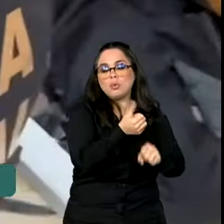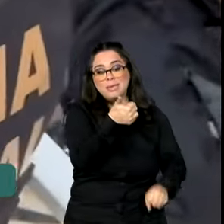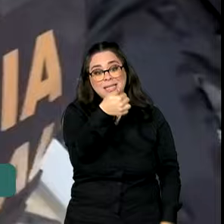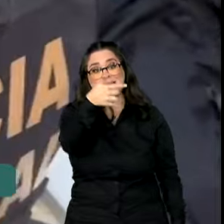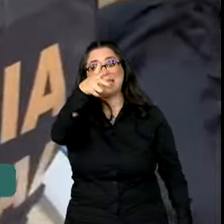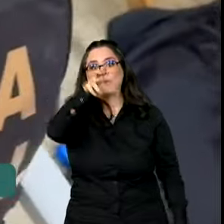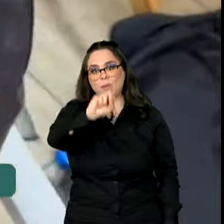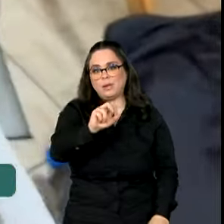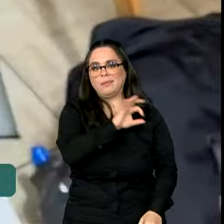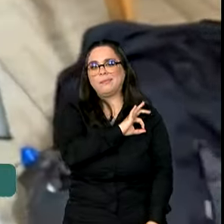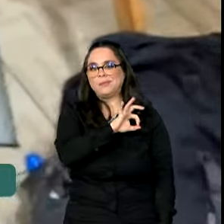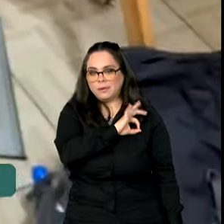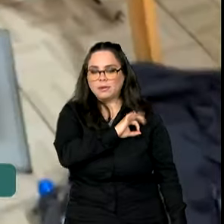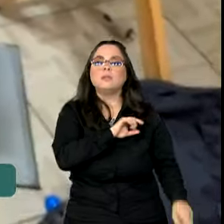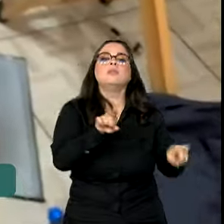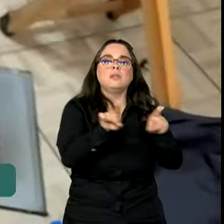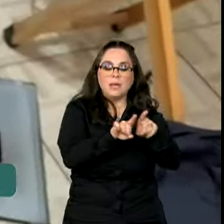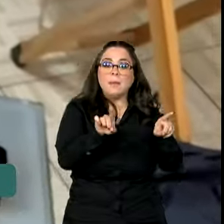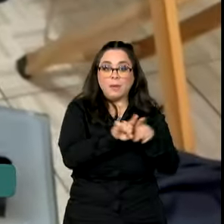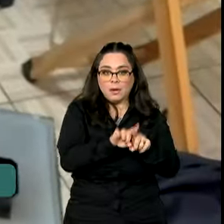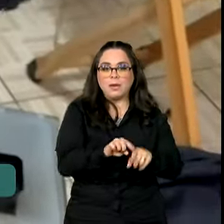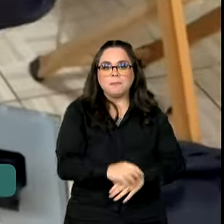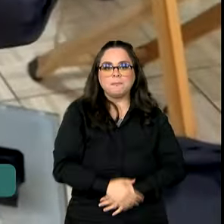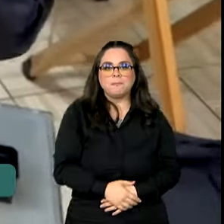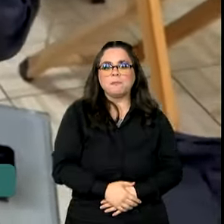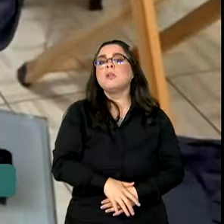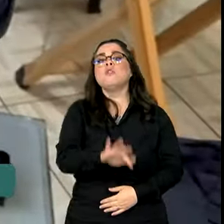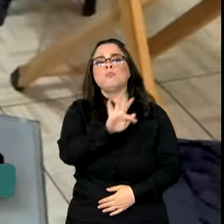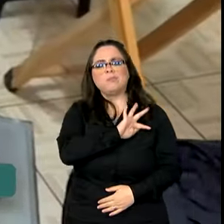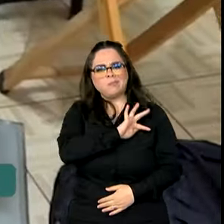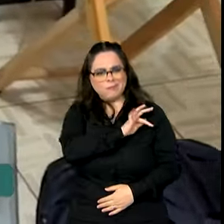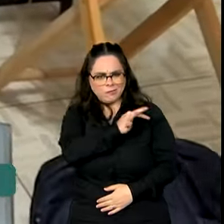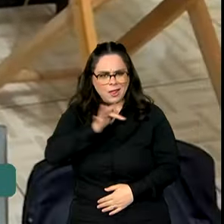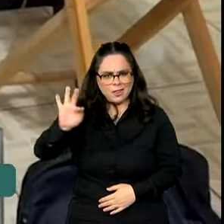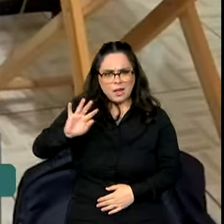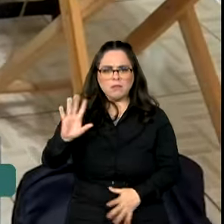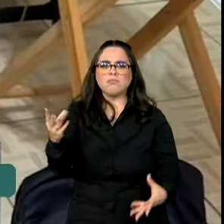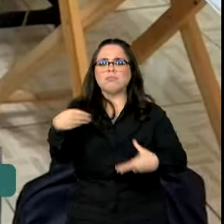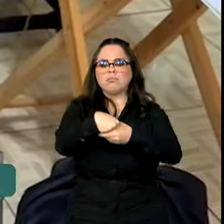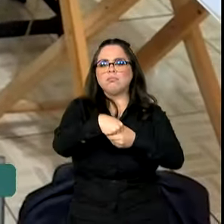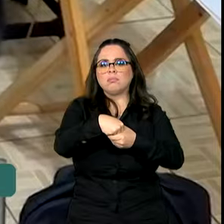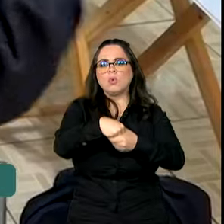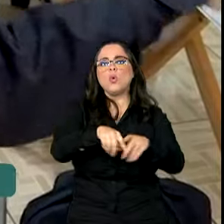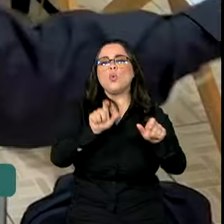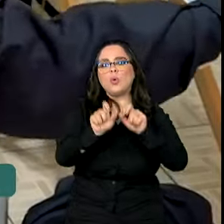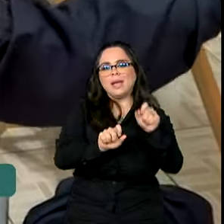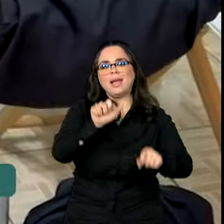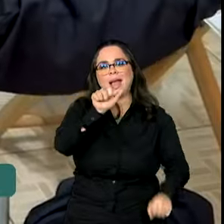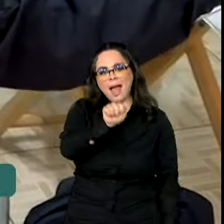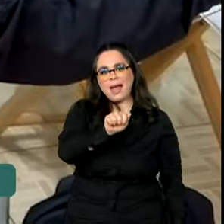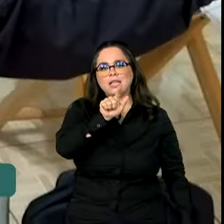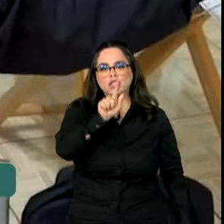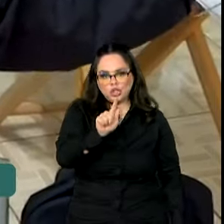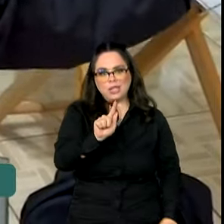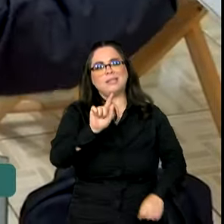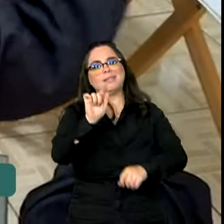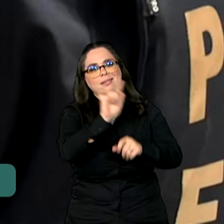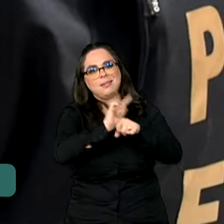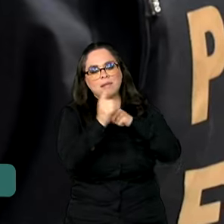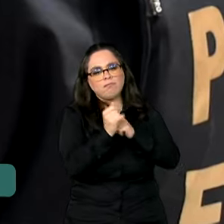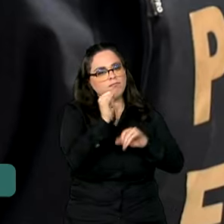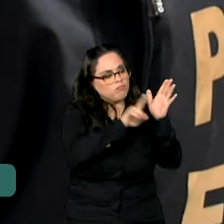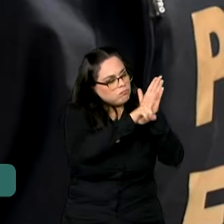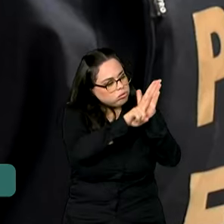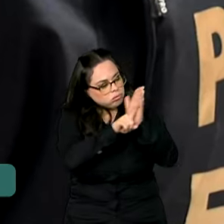de 750 policiais. Além disso, a Polícia Federal contou com apoio da Agência de Investigação